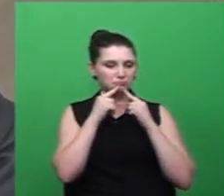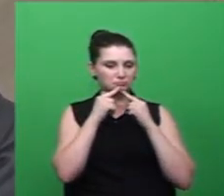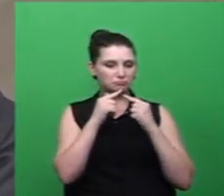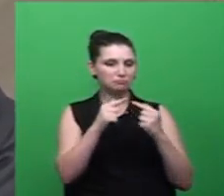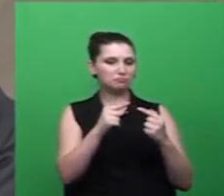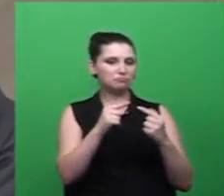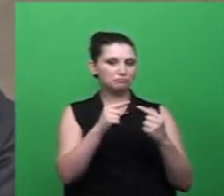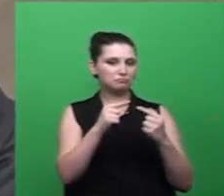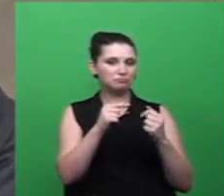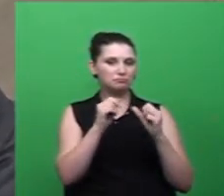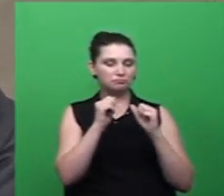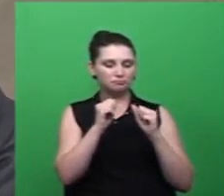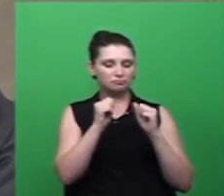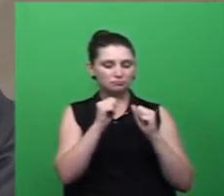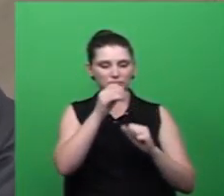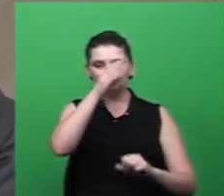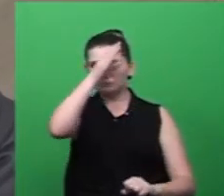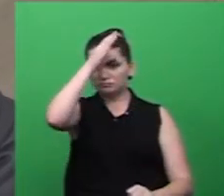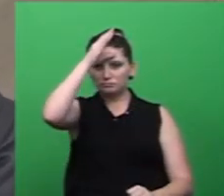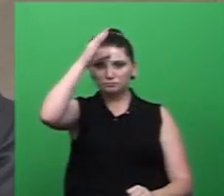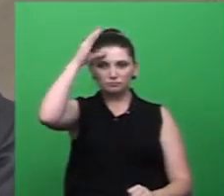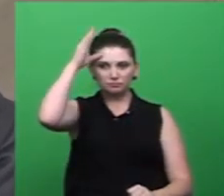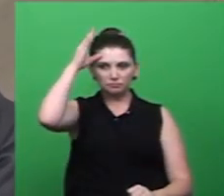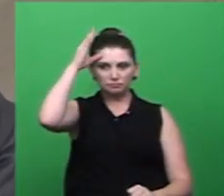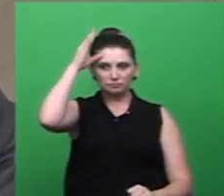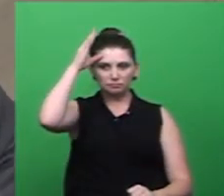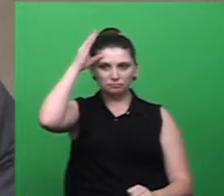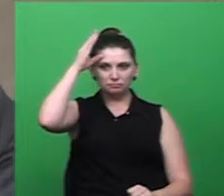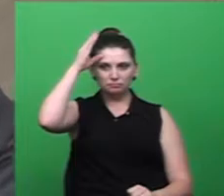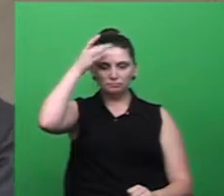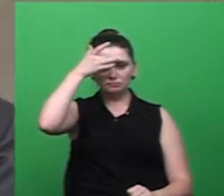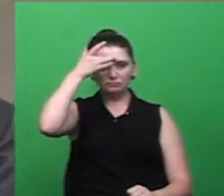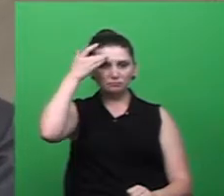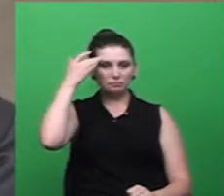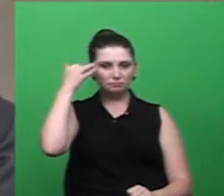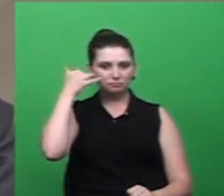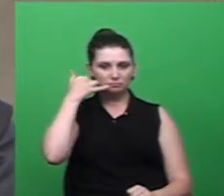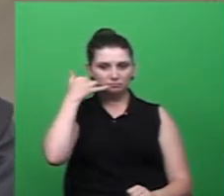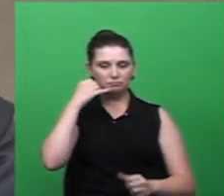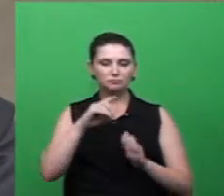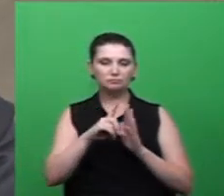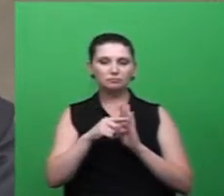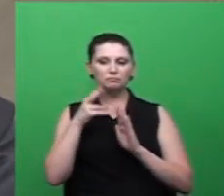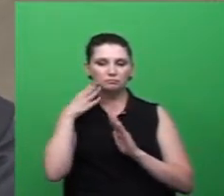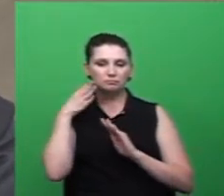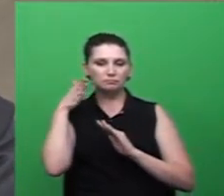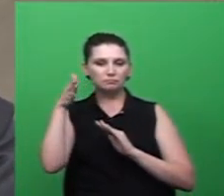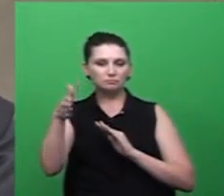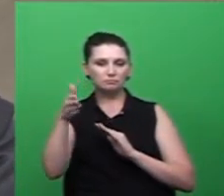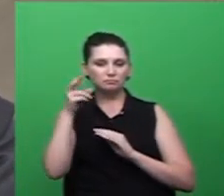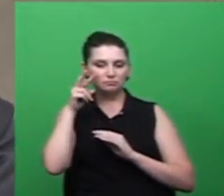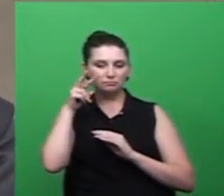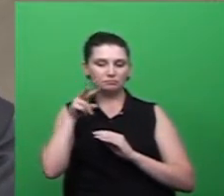de Criciúma, onde é recebido pelo profissional lá da área e é repassado diretamente à